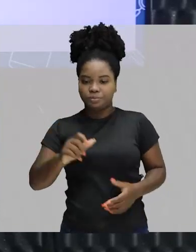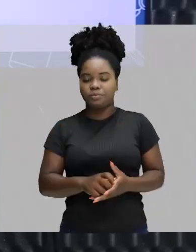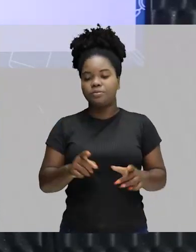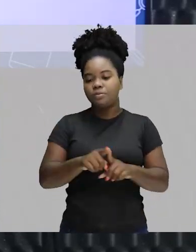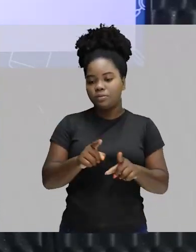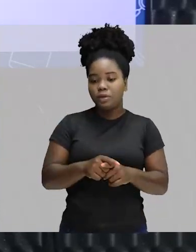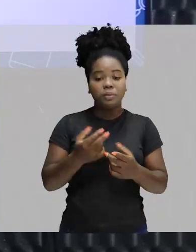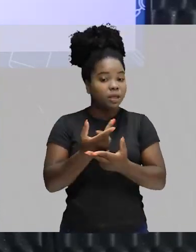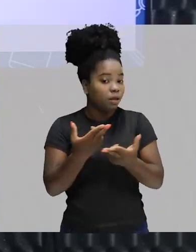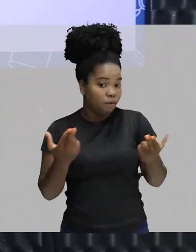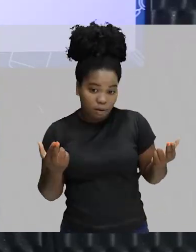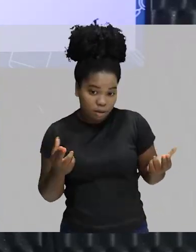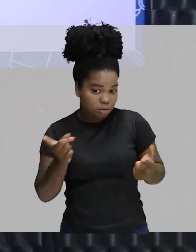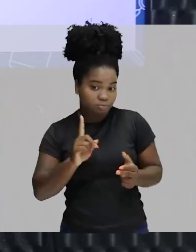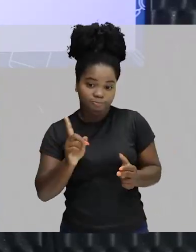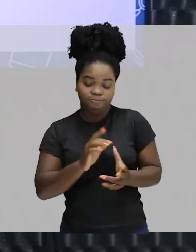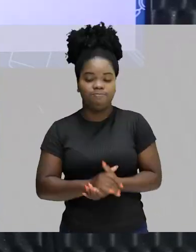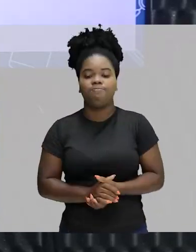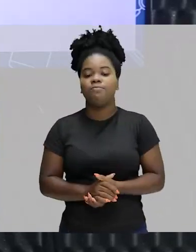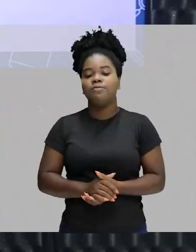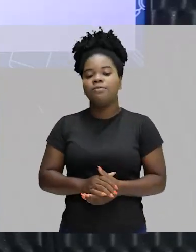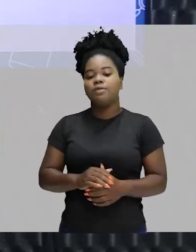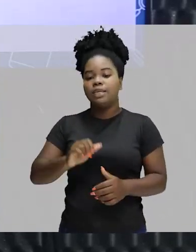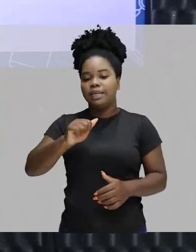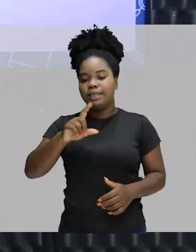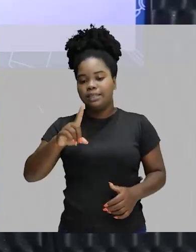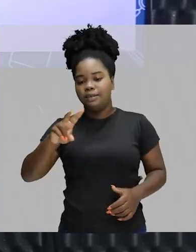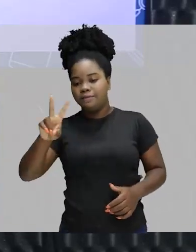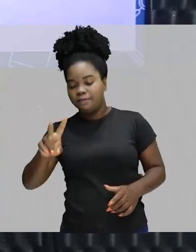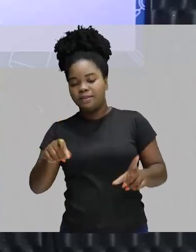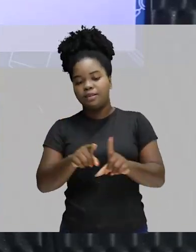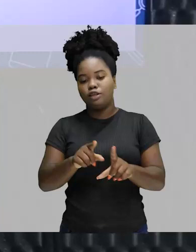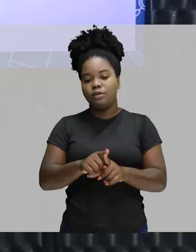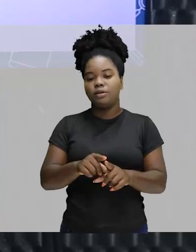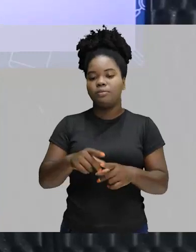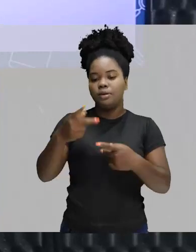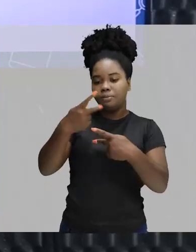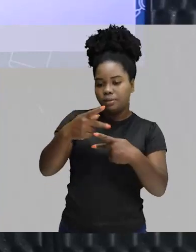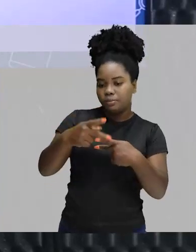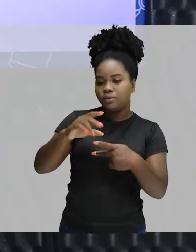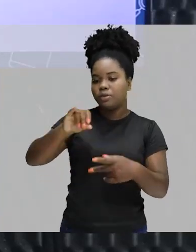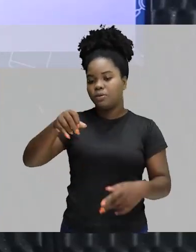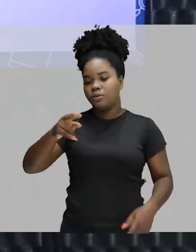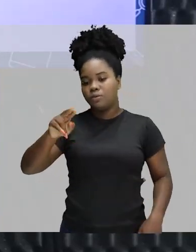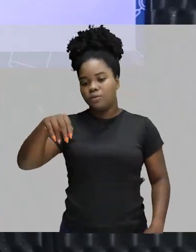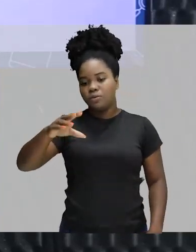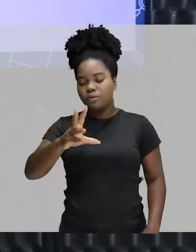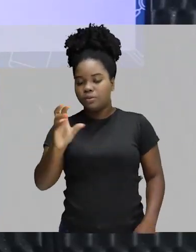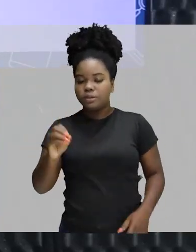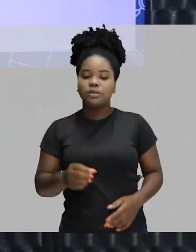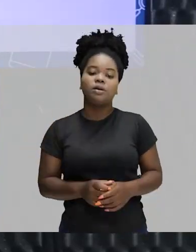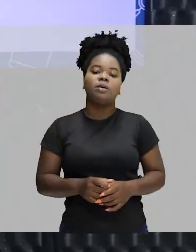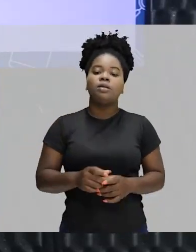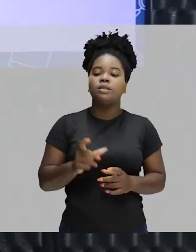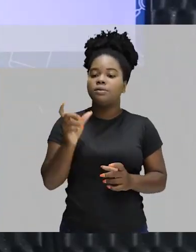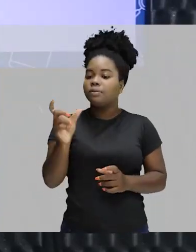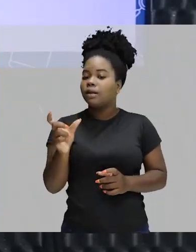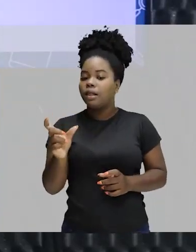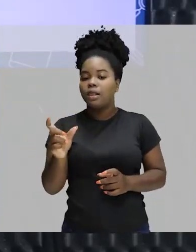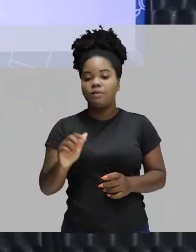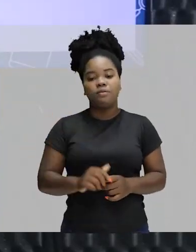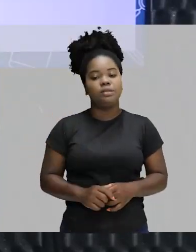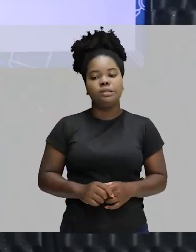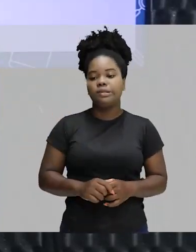advérbio, a interjeição, a conjunção e a preposição. São palavras que não sofrem aí